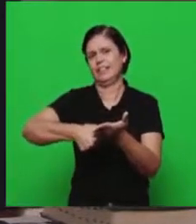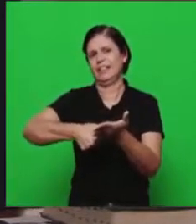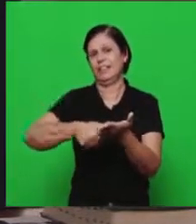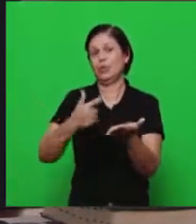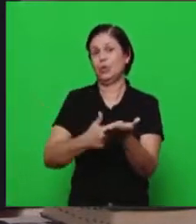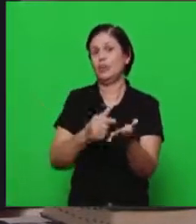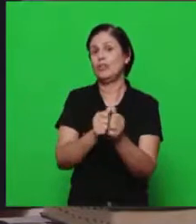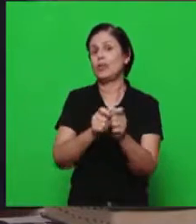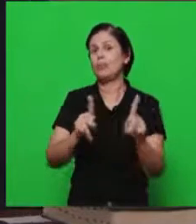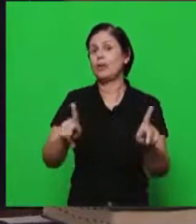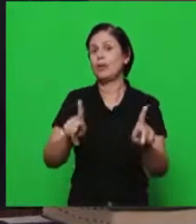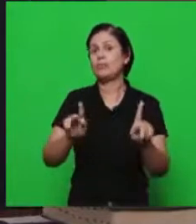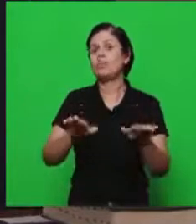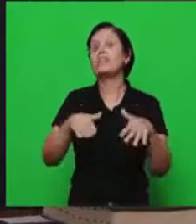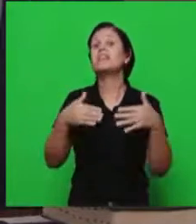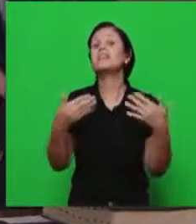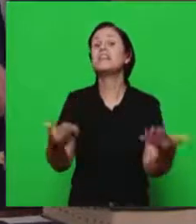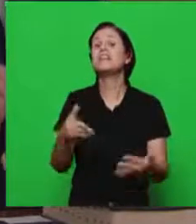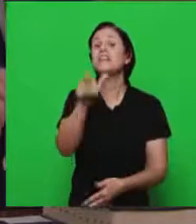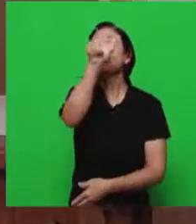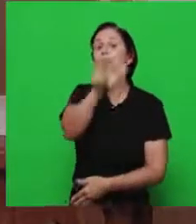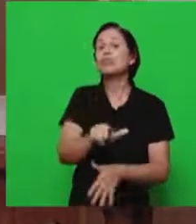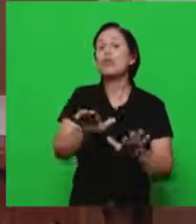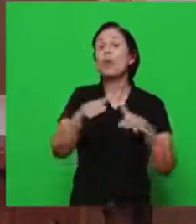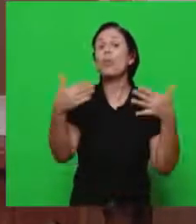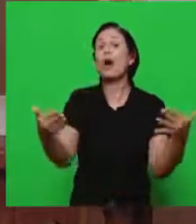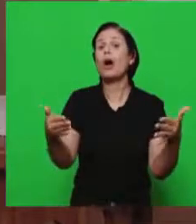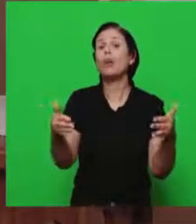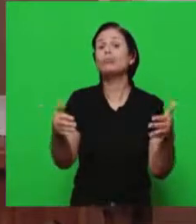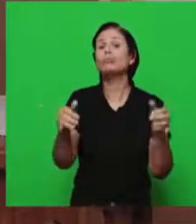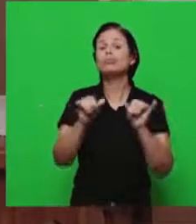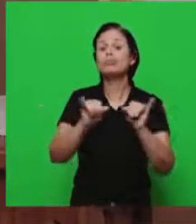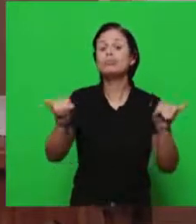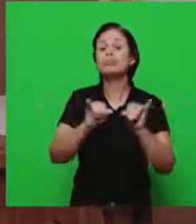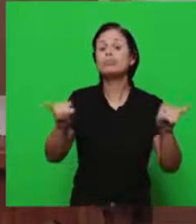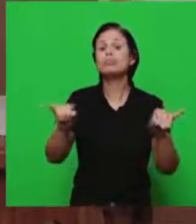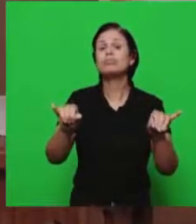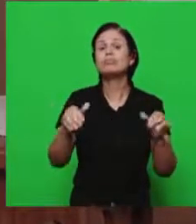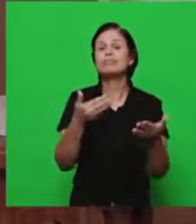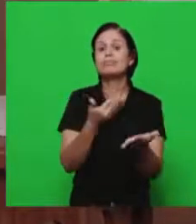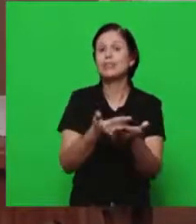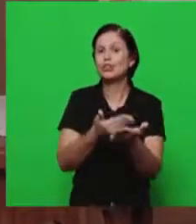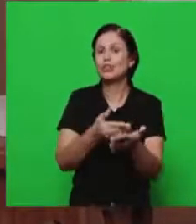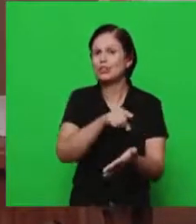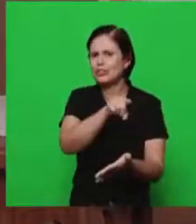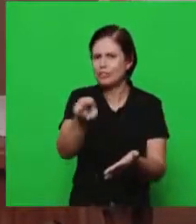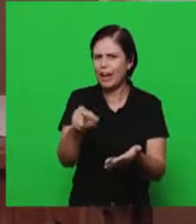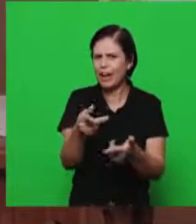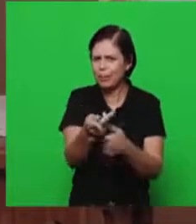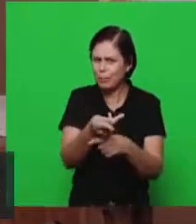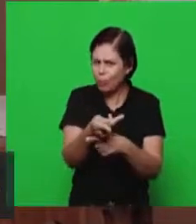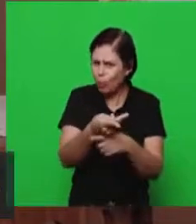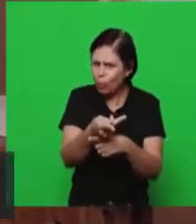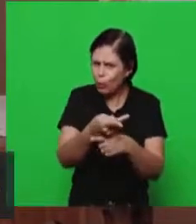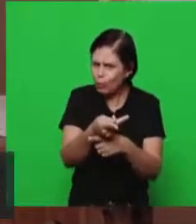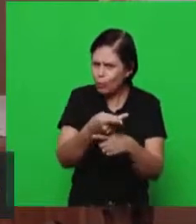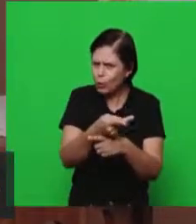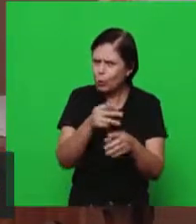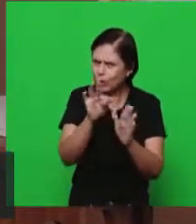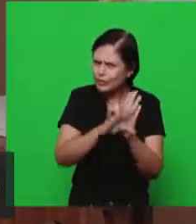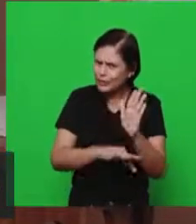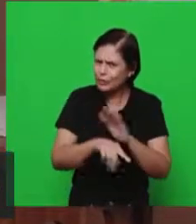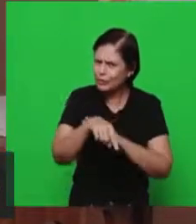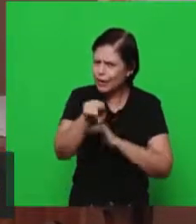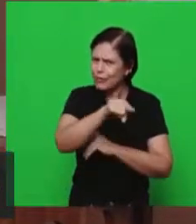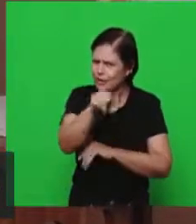resposta é uma resposta que os irmãos, certamente, vão encontrar rapidamente nos próprios textos. Eu sei que todo mundo